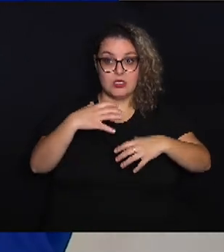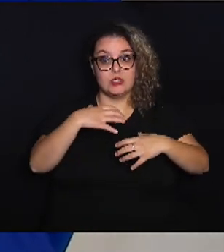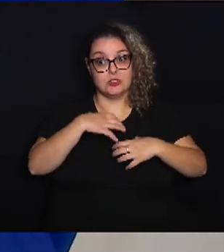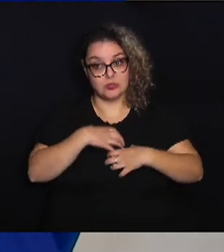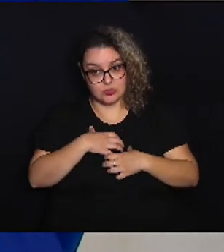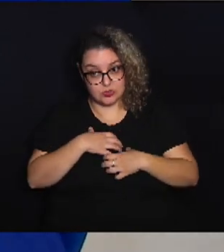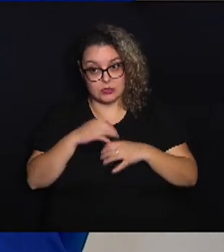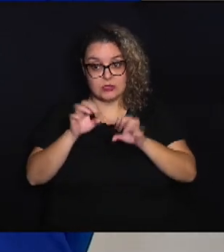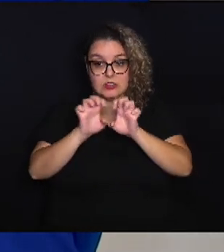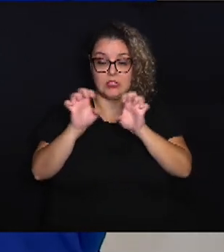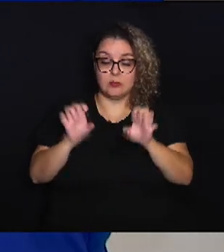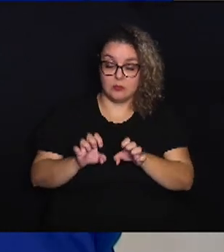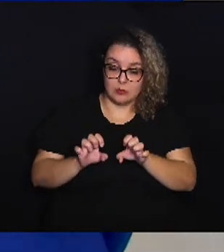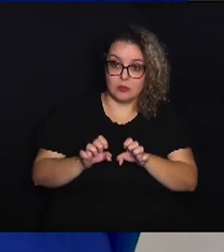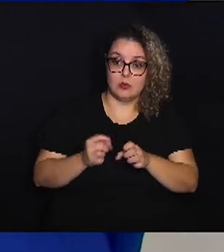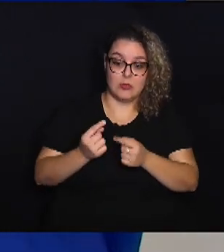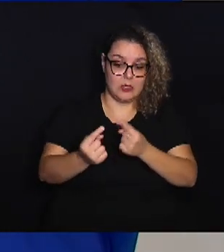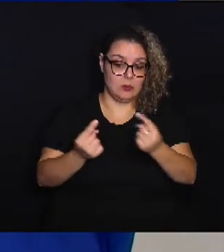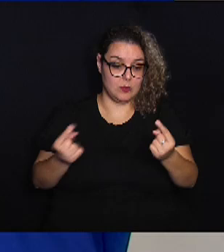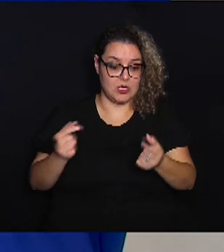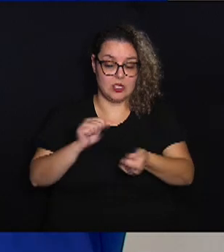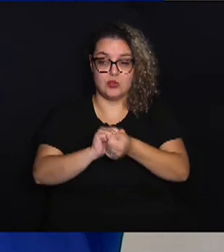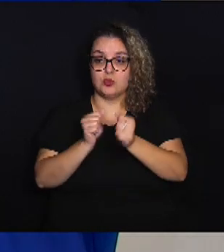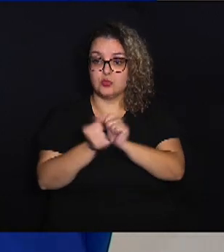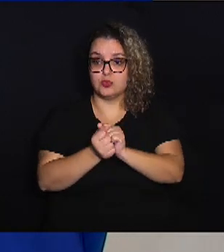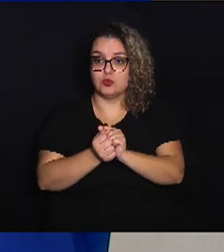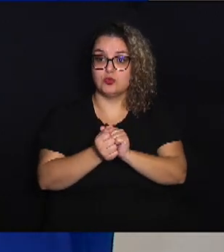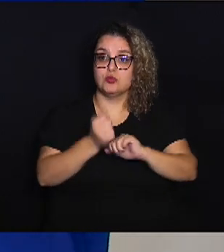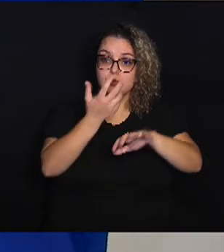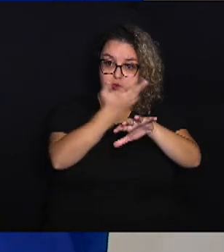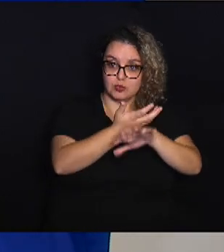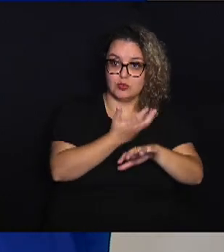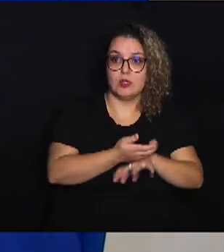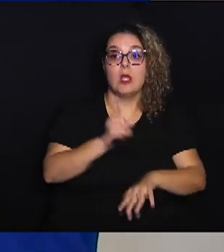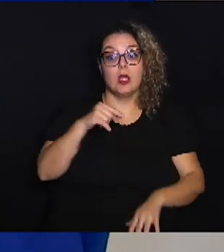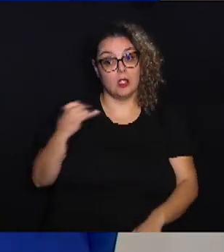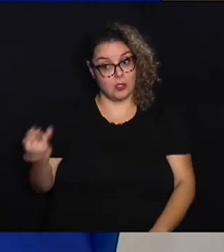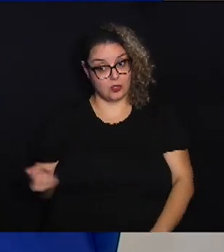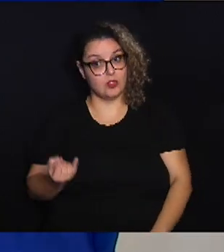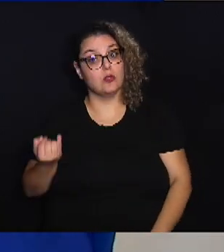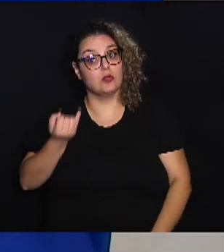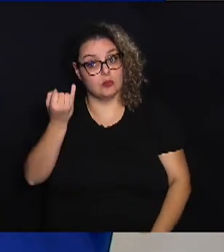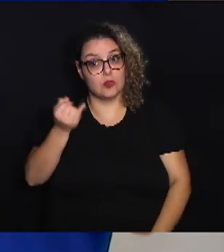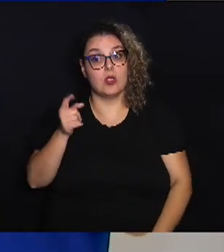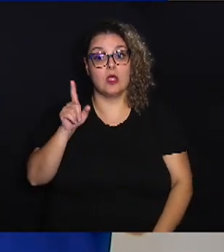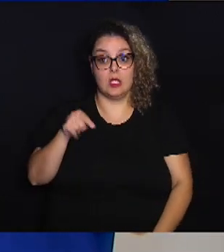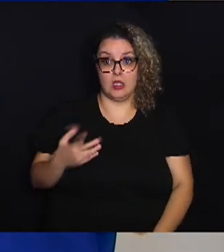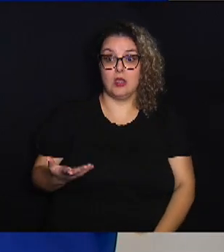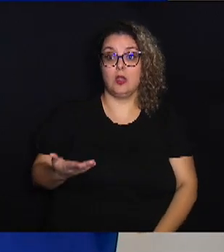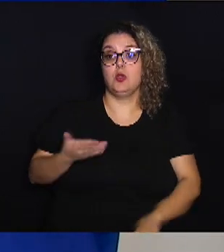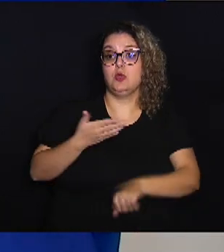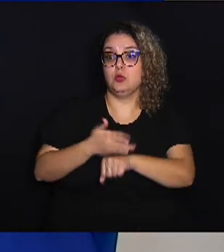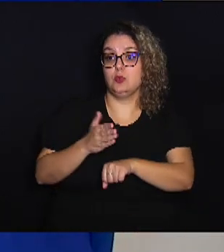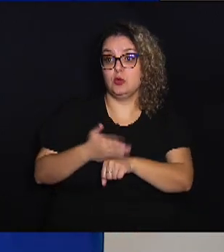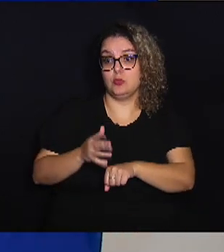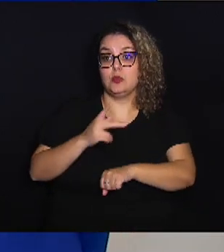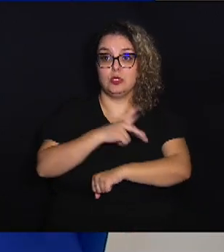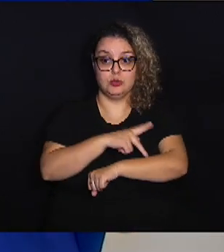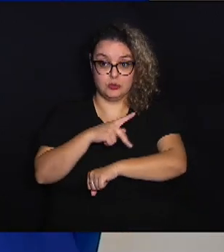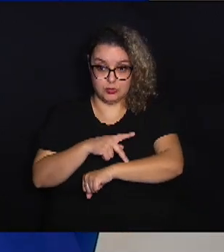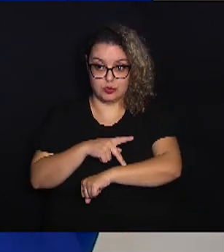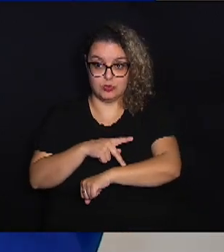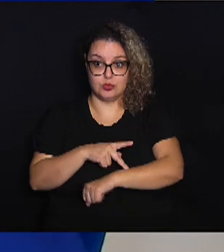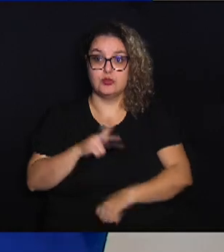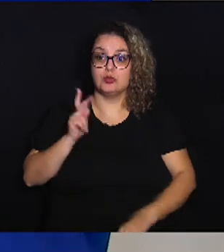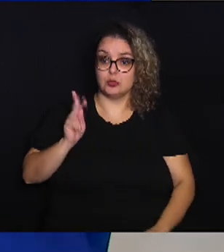estruturada, com adaptações curriculares, é fundamental. E isso é uma prática do pedagogo. E o